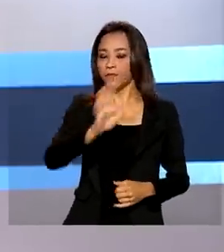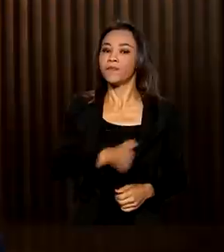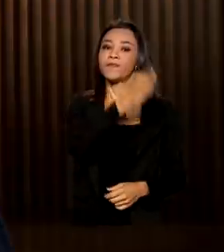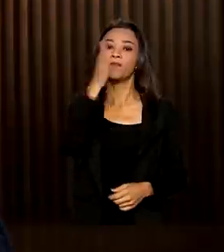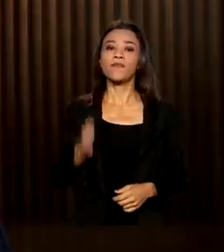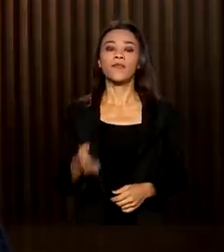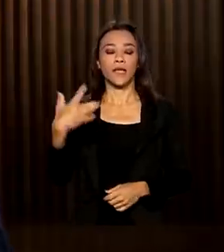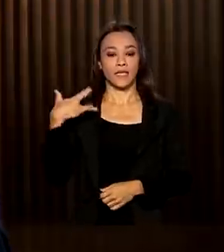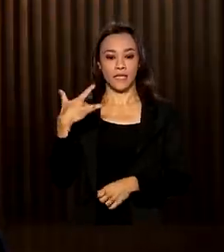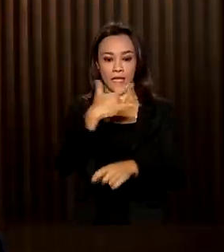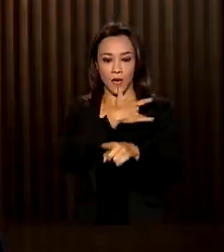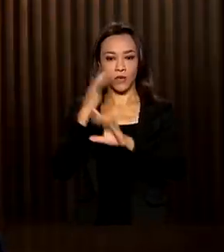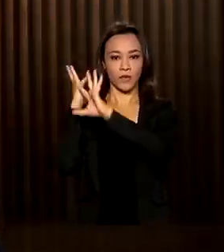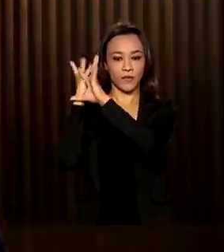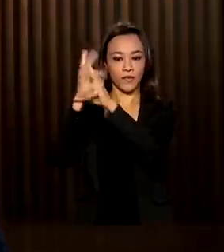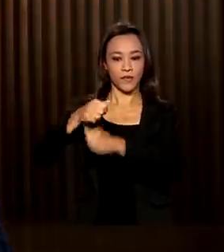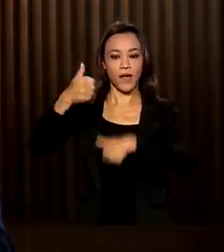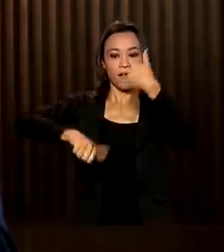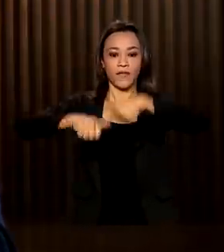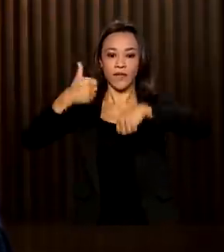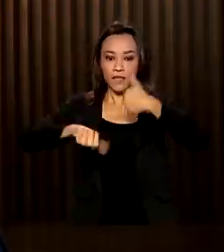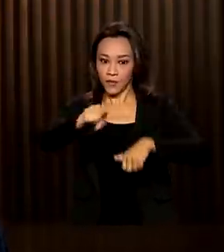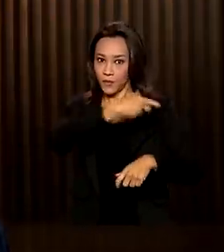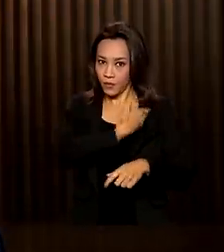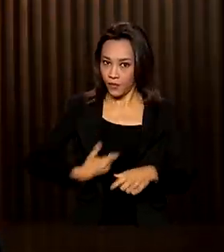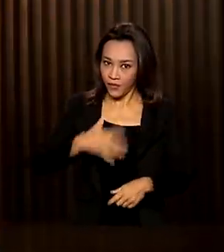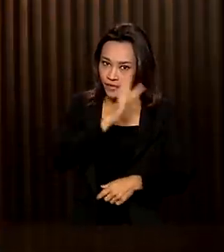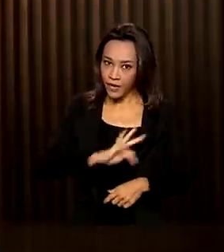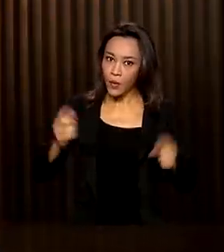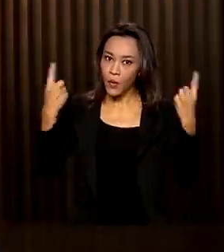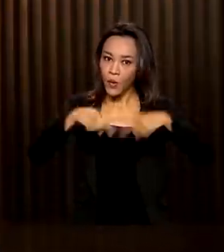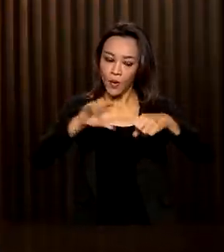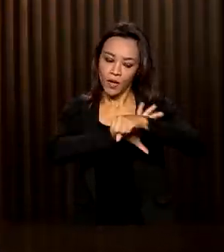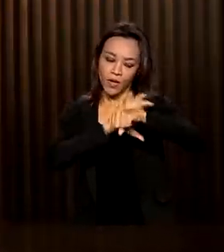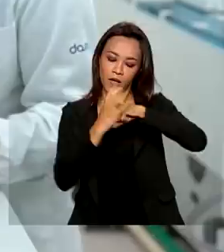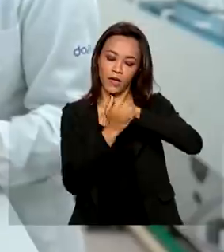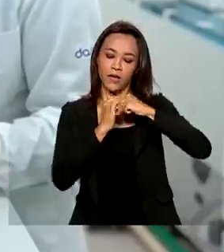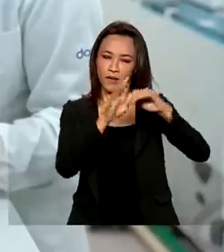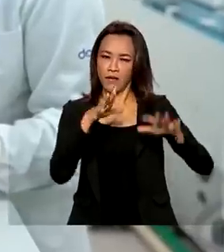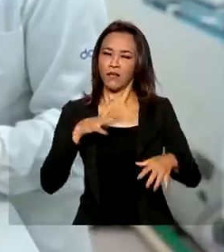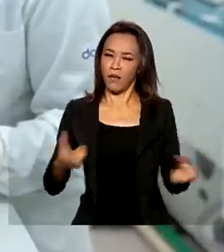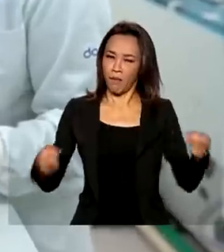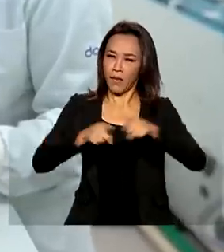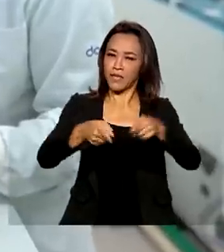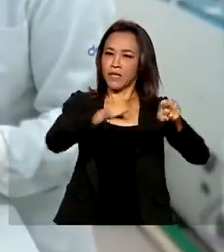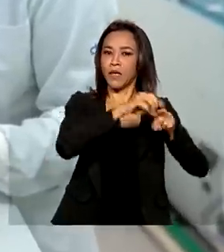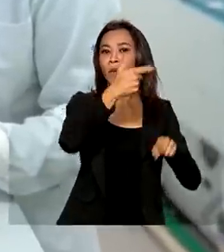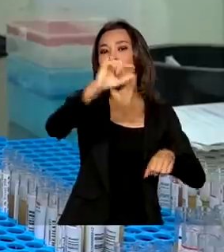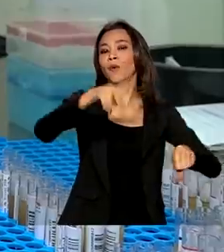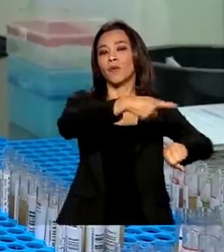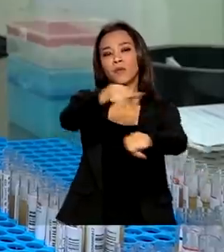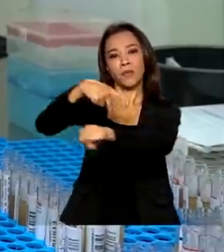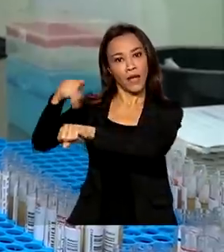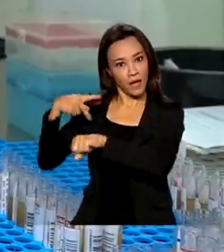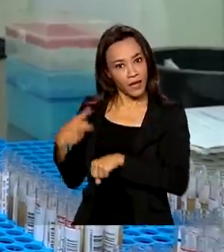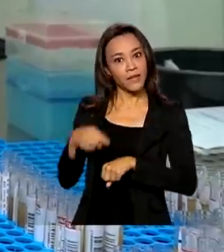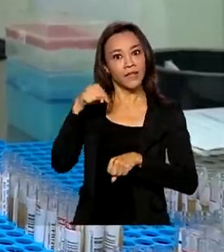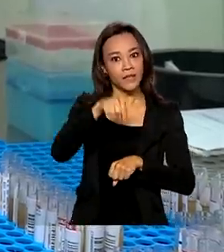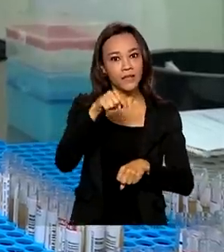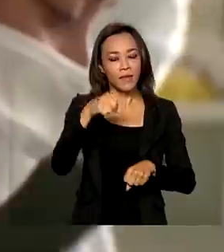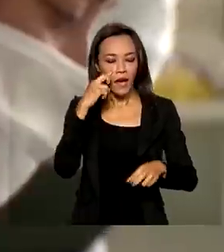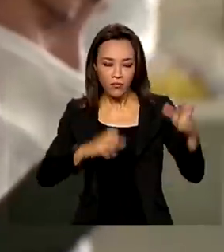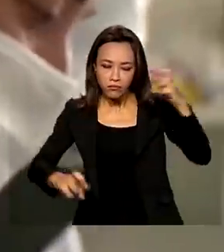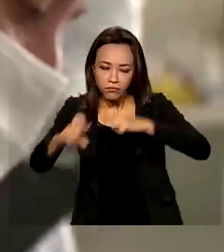balanço das ações do governo federal no combate à pandemia. O Brasil faz parceria com outros países no monitoramento e na